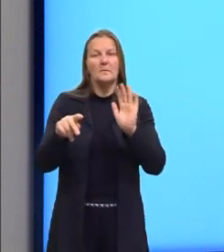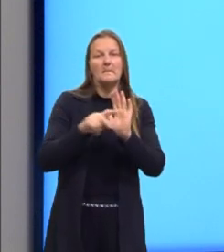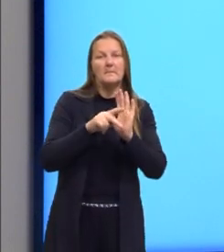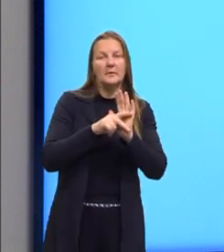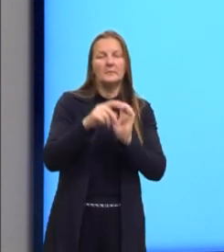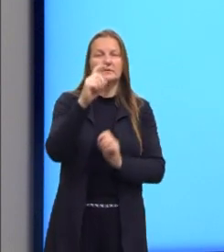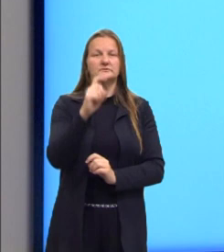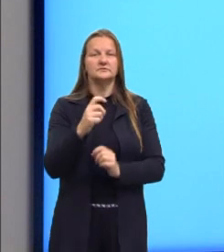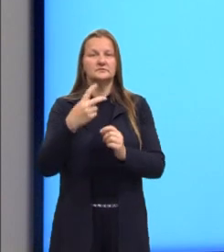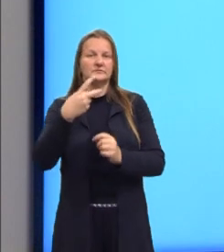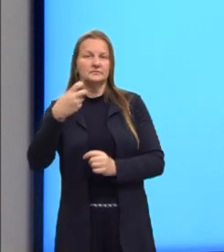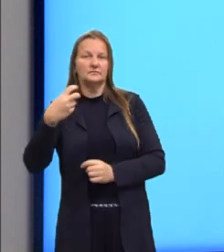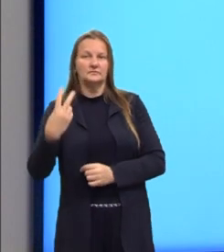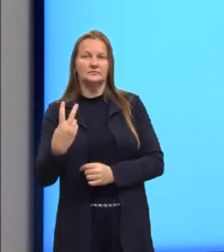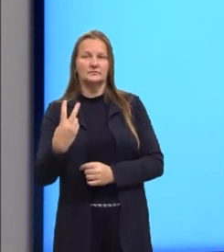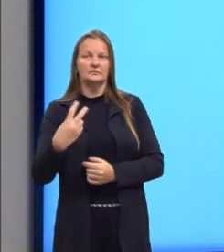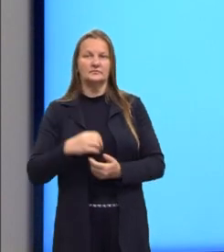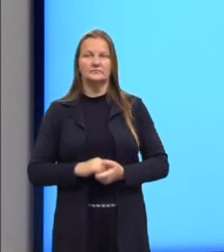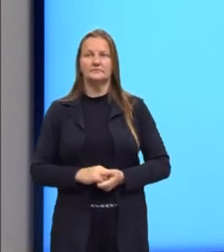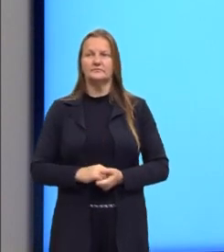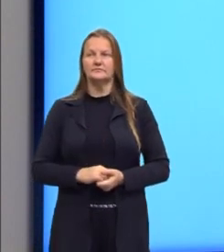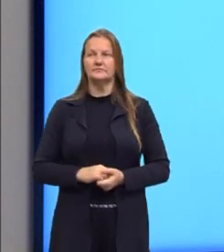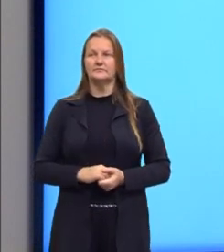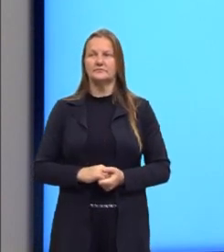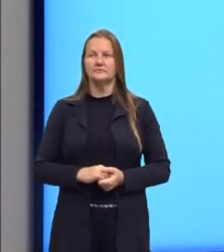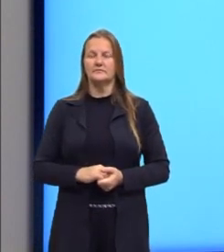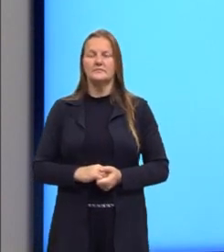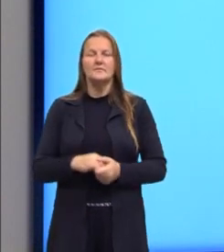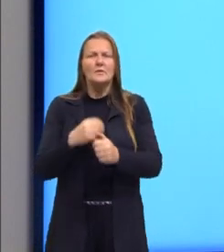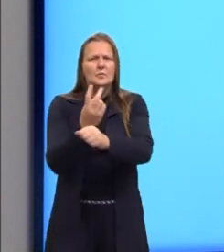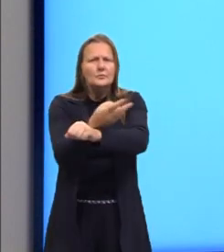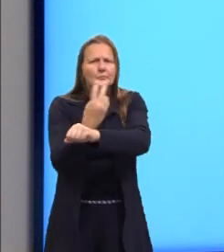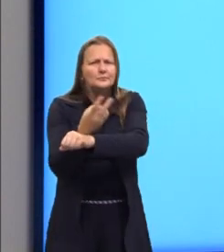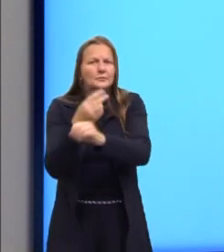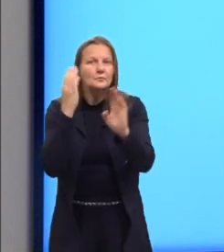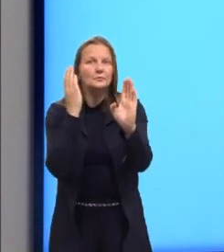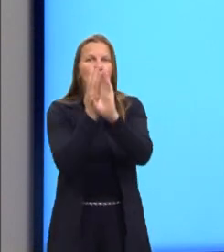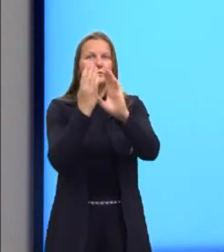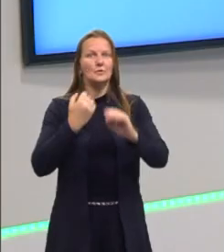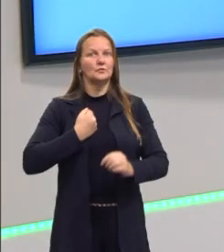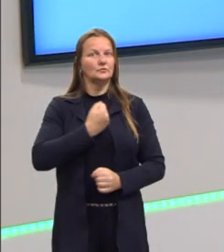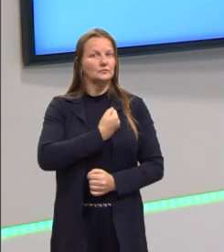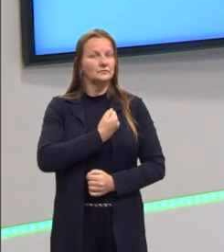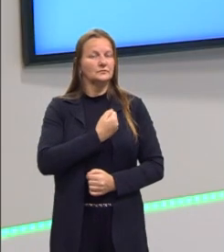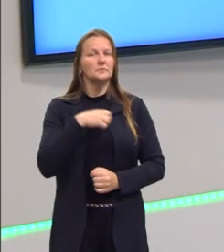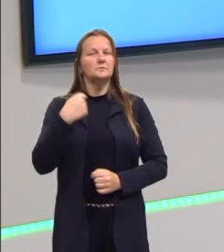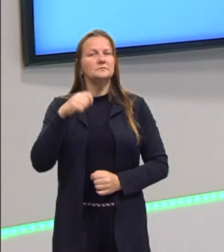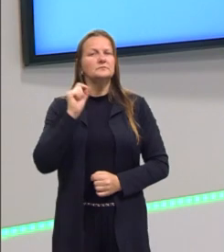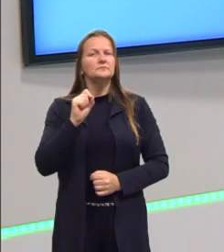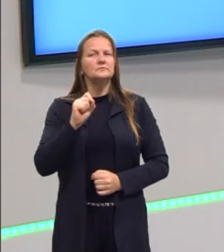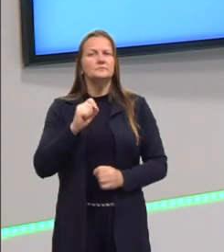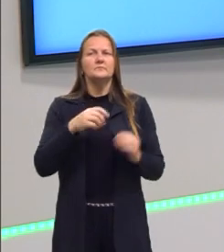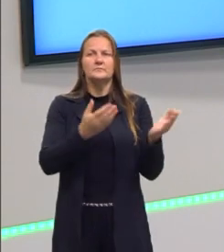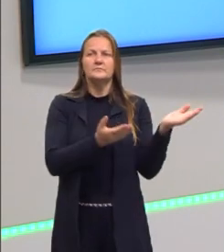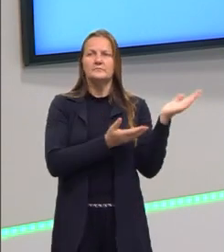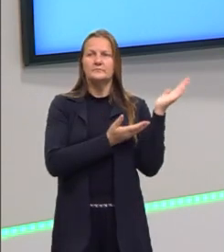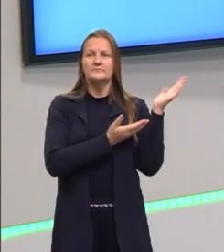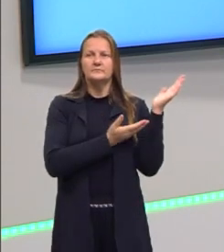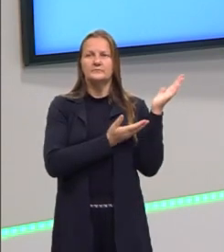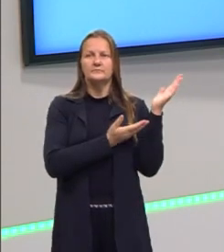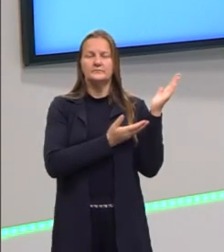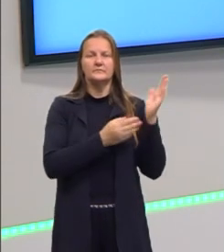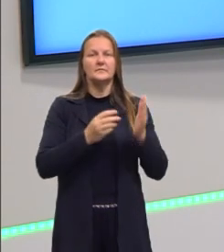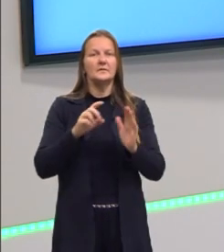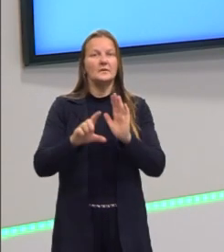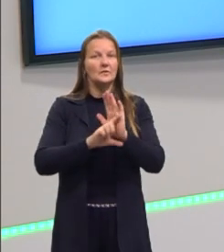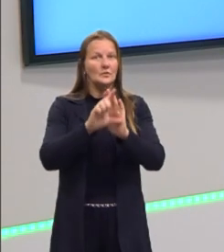x igual a 2. Como nós buscamos, então, encontrar o valor numérico, nós vamos pegar, vamos manter a nossa